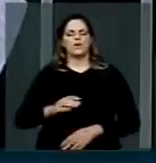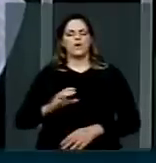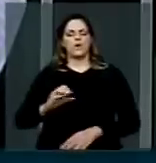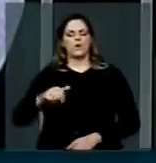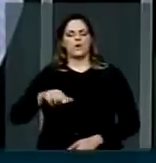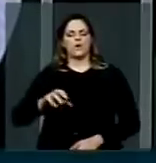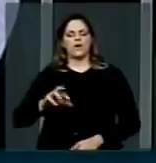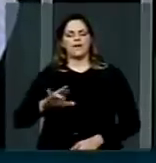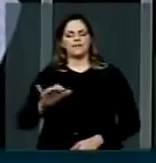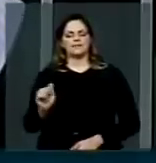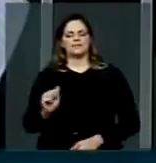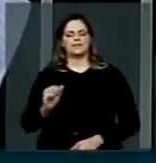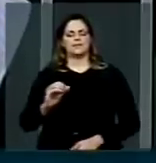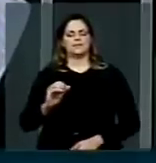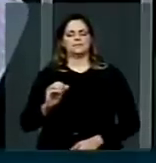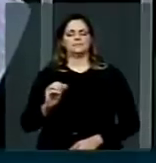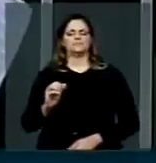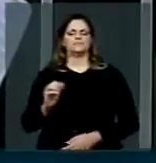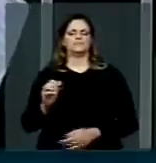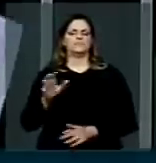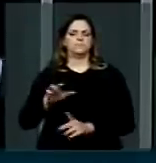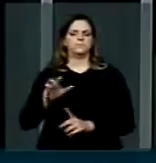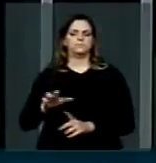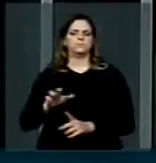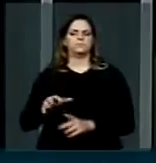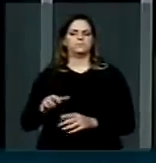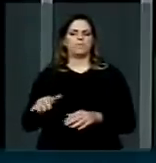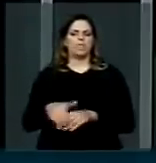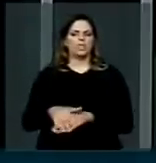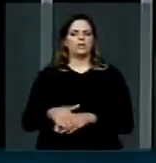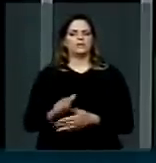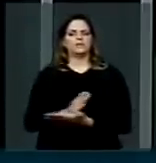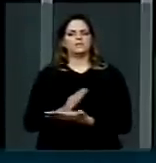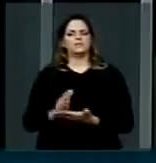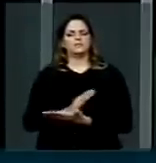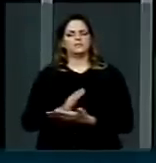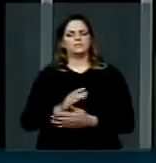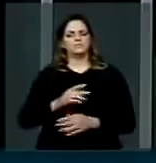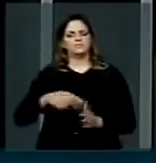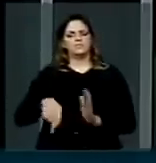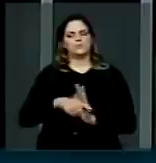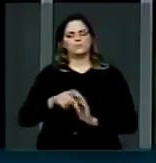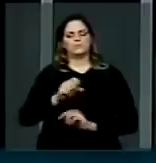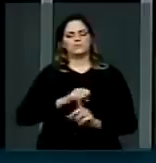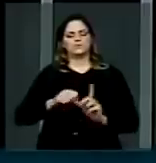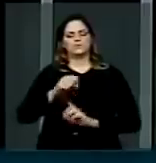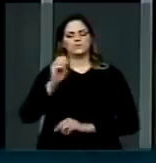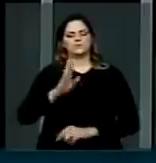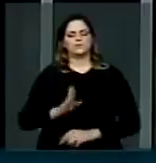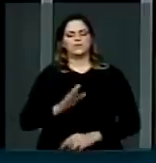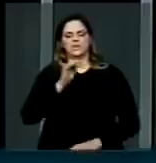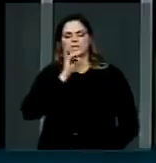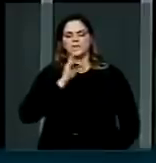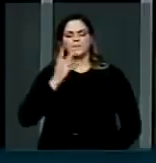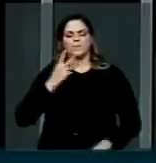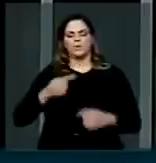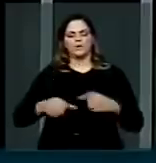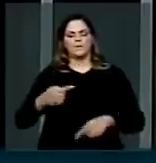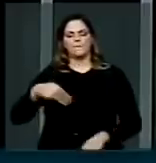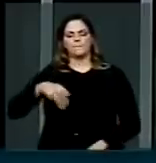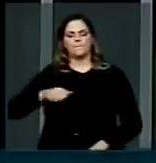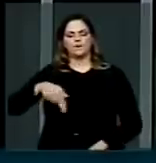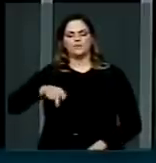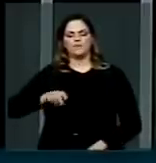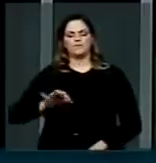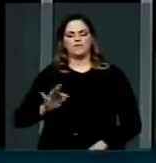buscando subordiná-la aos interesses e objetivos da sociedade nacional. Inclusive a política monetária, política de